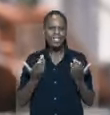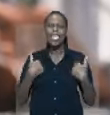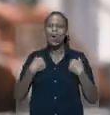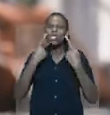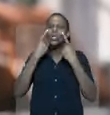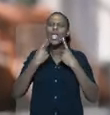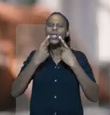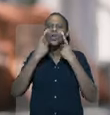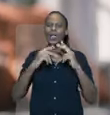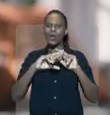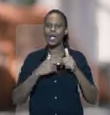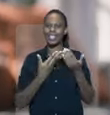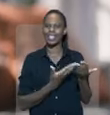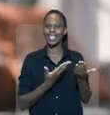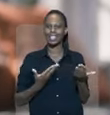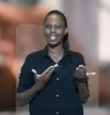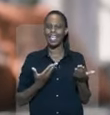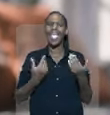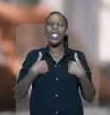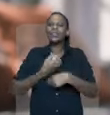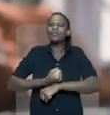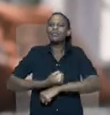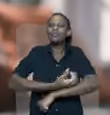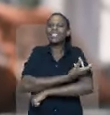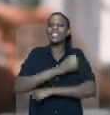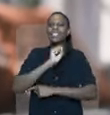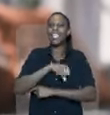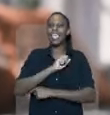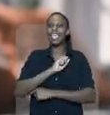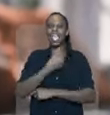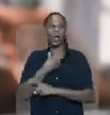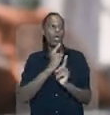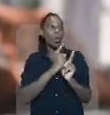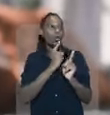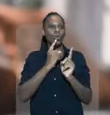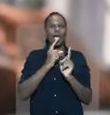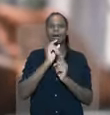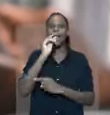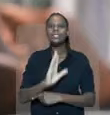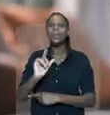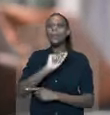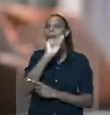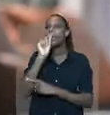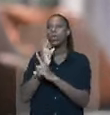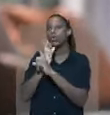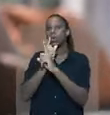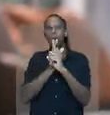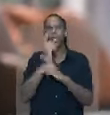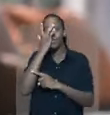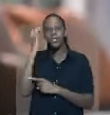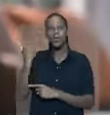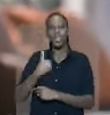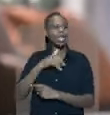O quanto eu já chorei por isso. O quanto eu me emociono quando eu encontro em qualquer lugar do Brasil uma